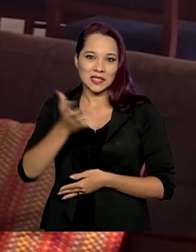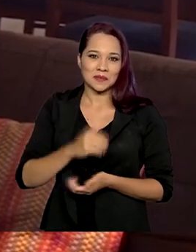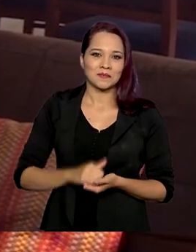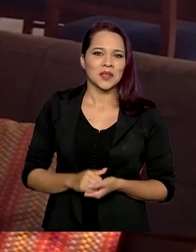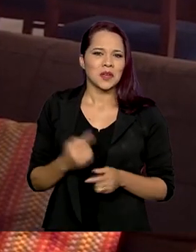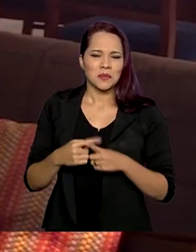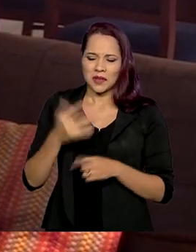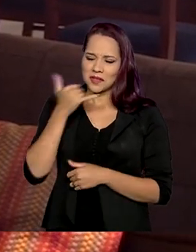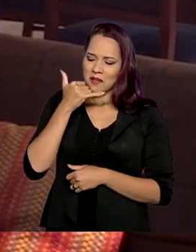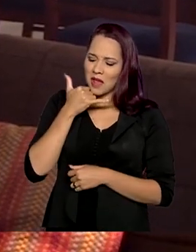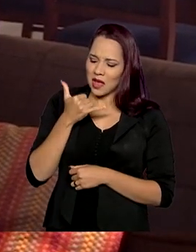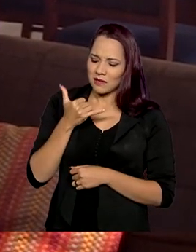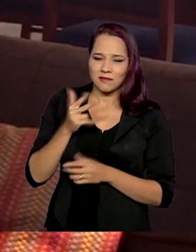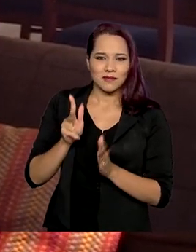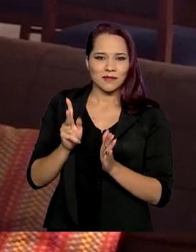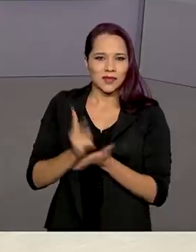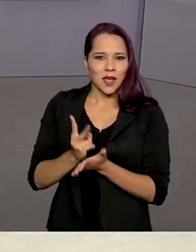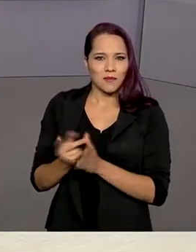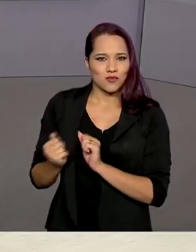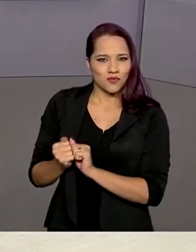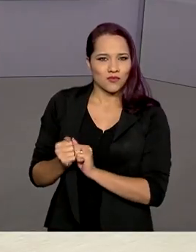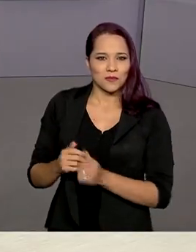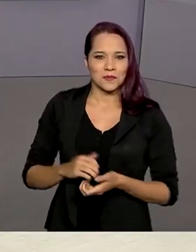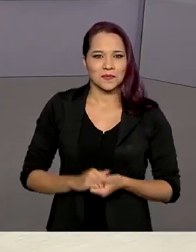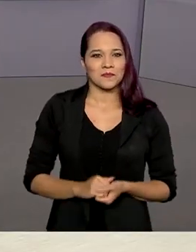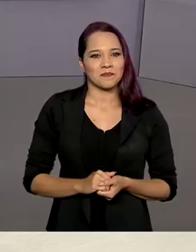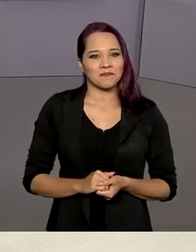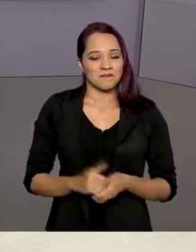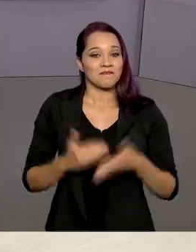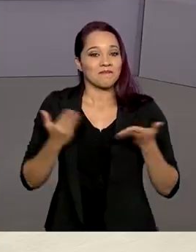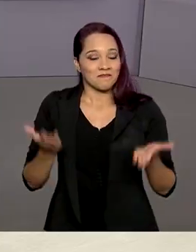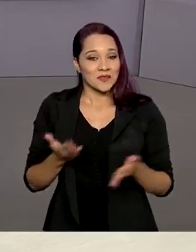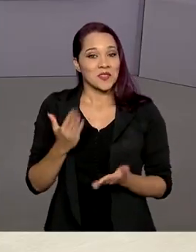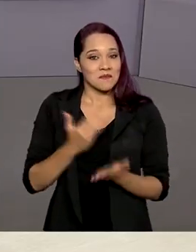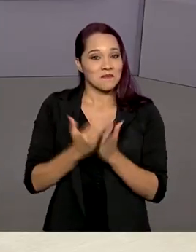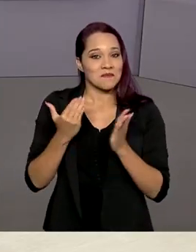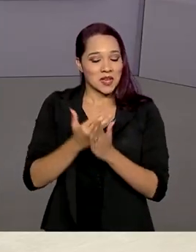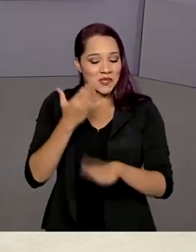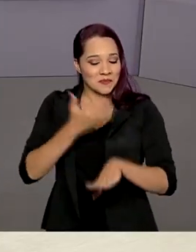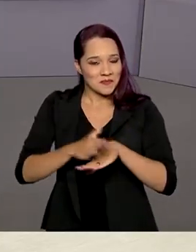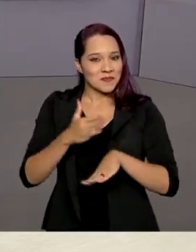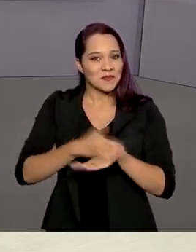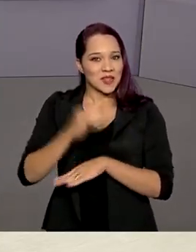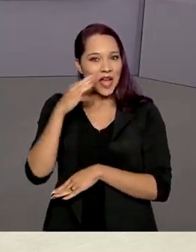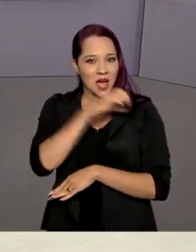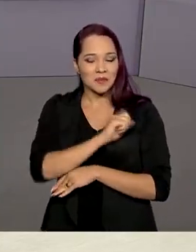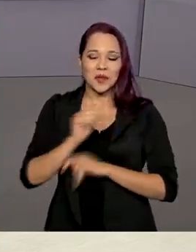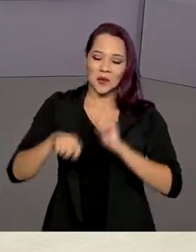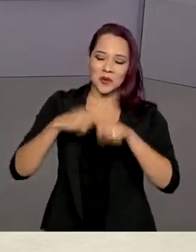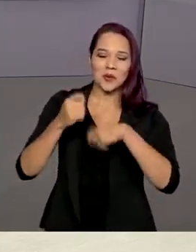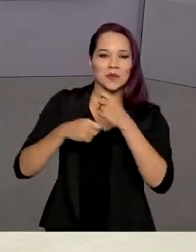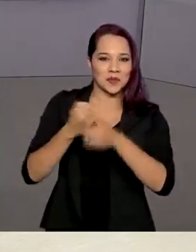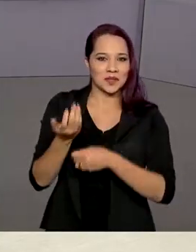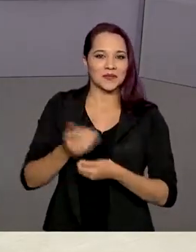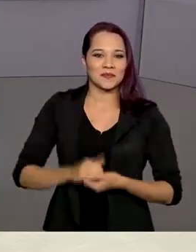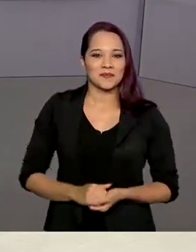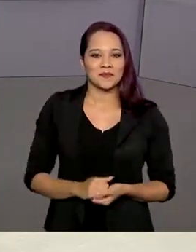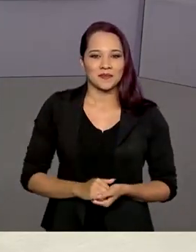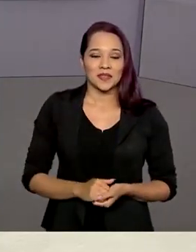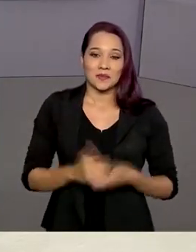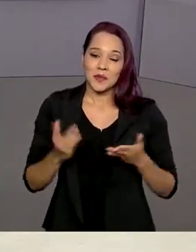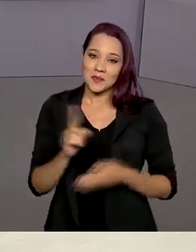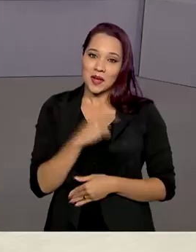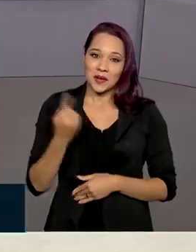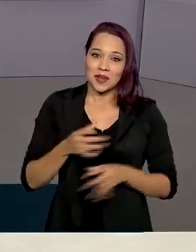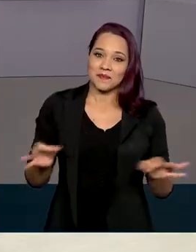porque o celular você está sempre com ele. É isso, praticidade para o consumidor e economia para os cofres públicos. Bom, o